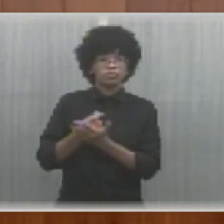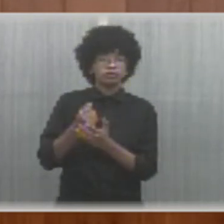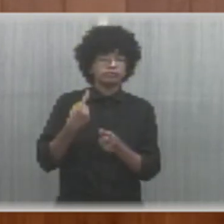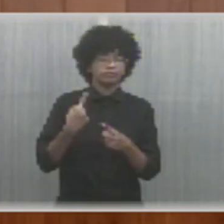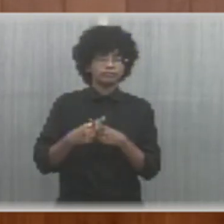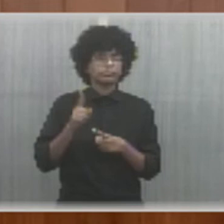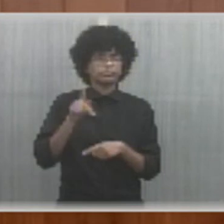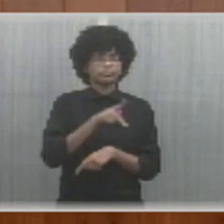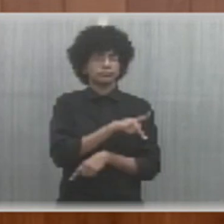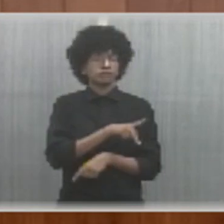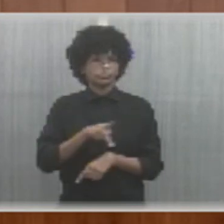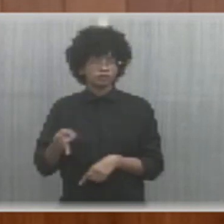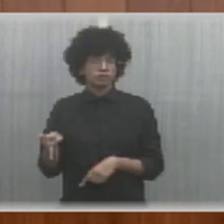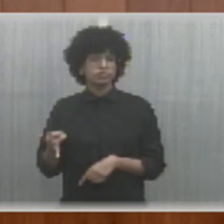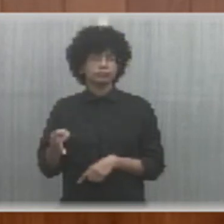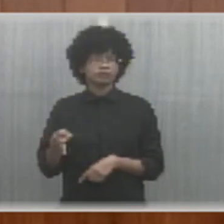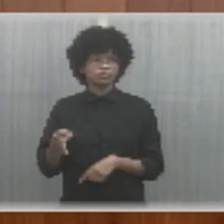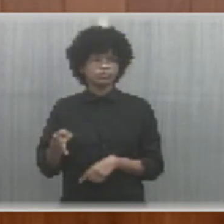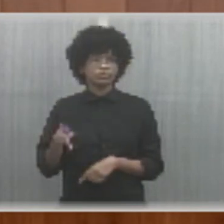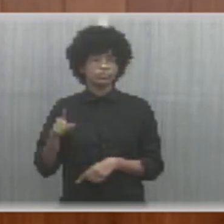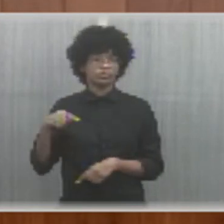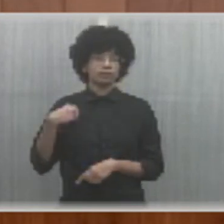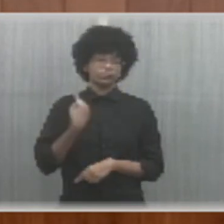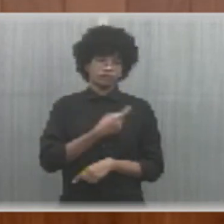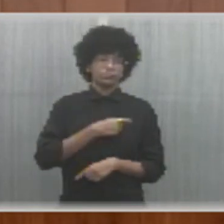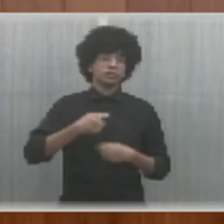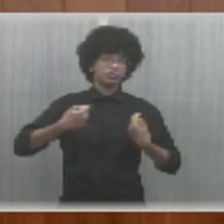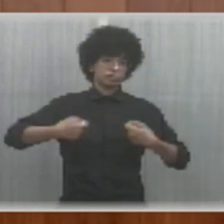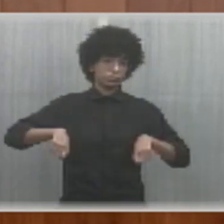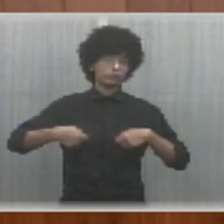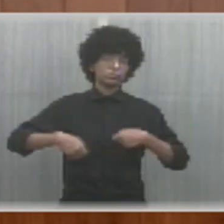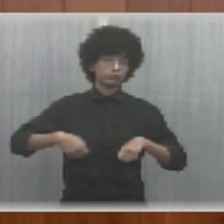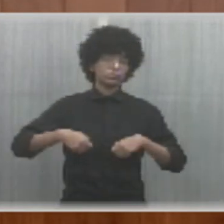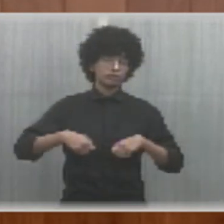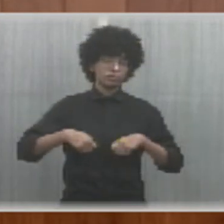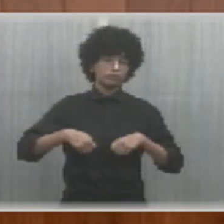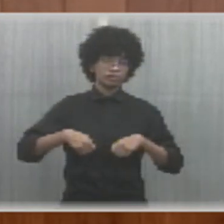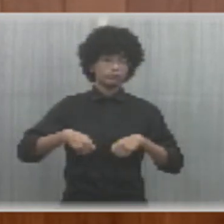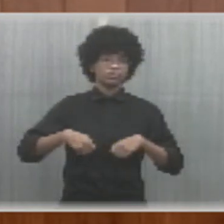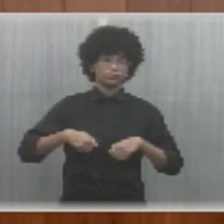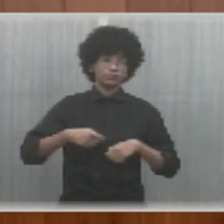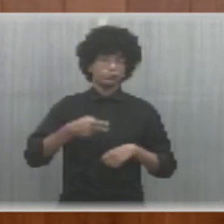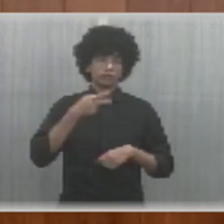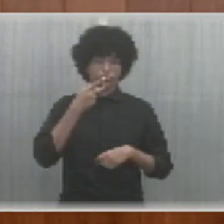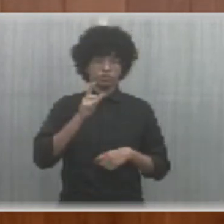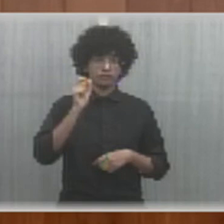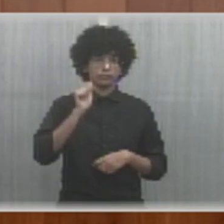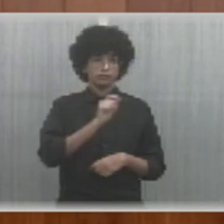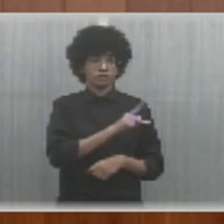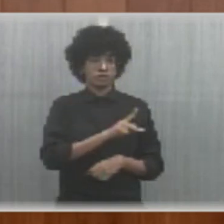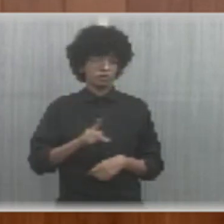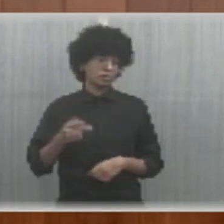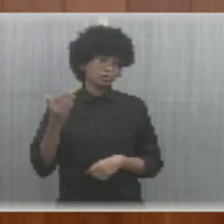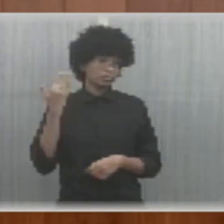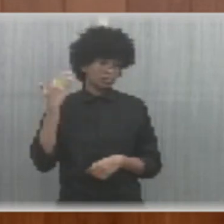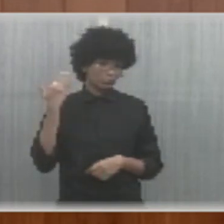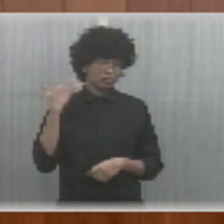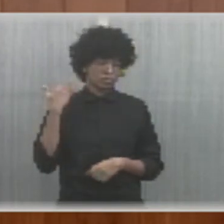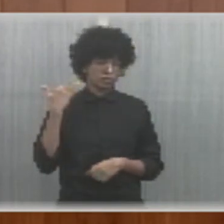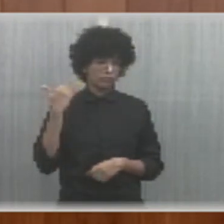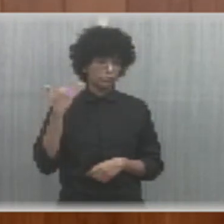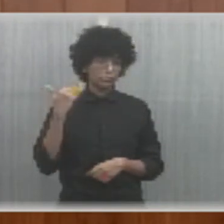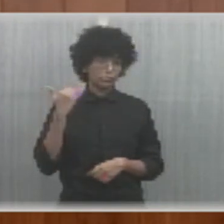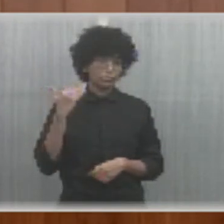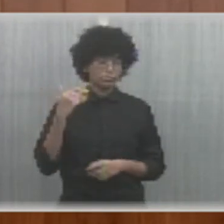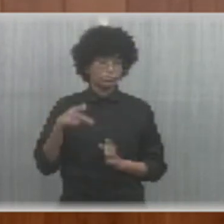era o presidente do Consórcio Nordeste, e a gente tem que realmente dizer que o presidente, à época do Consórcio Nordeste desse